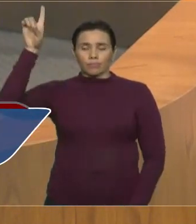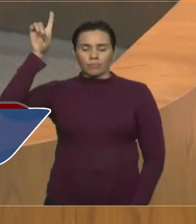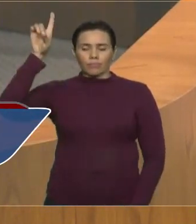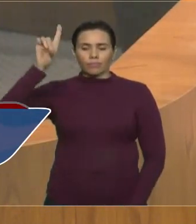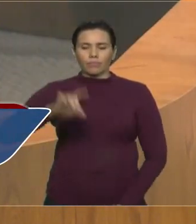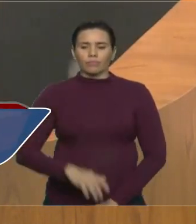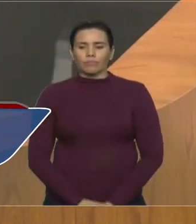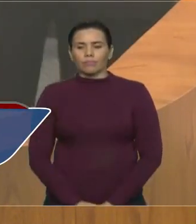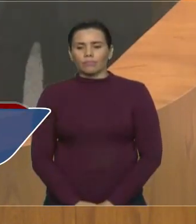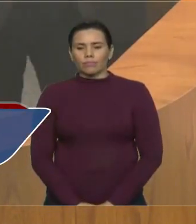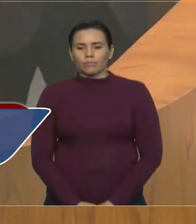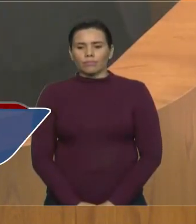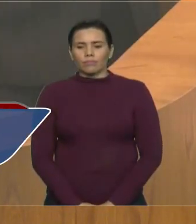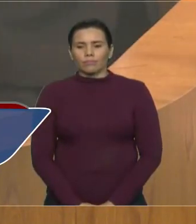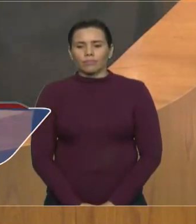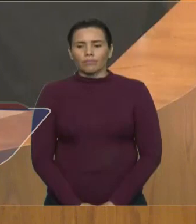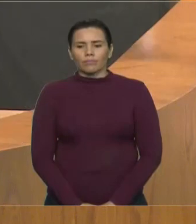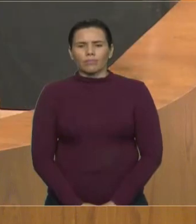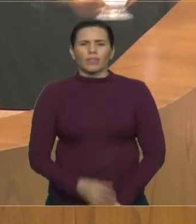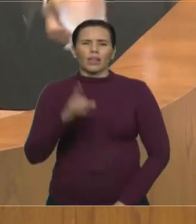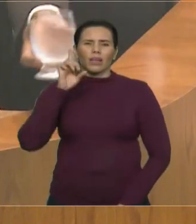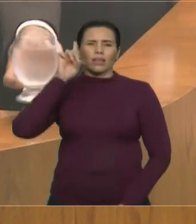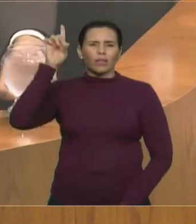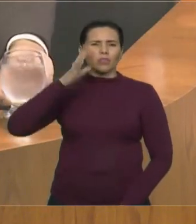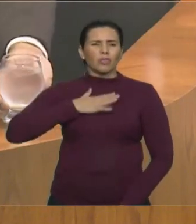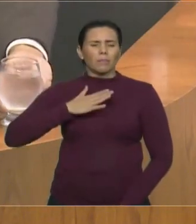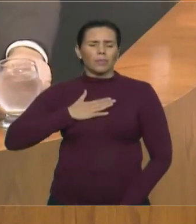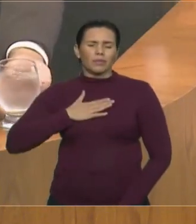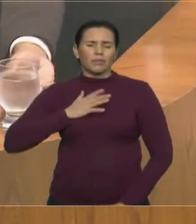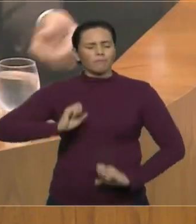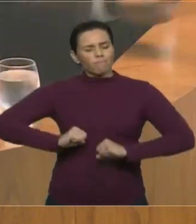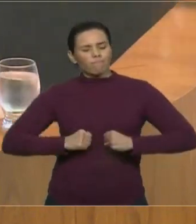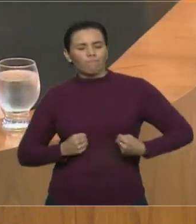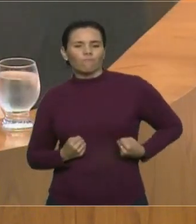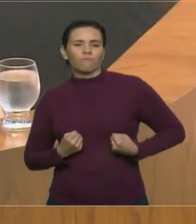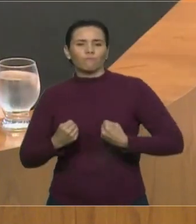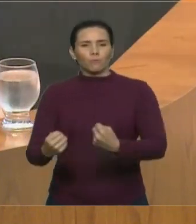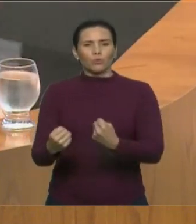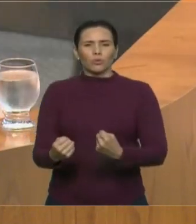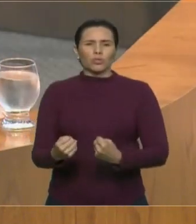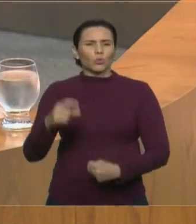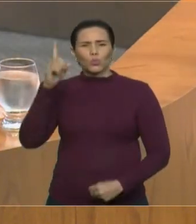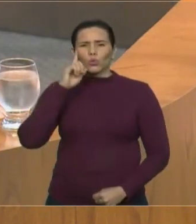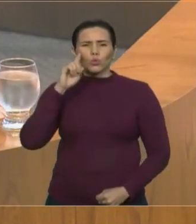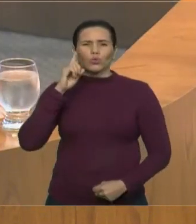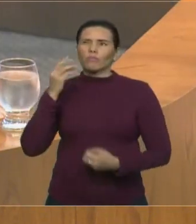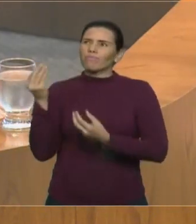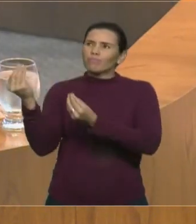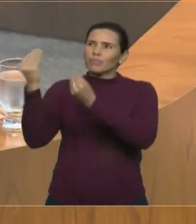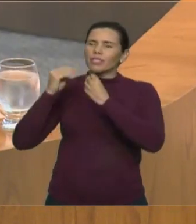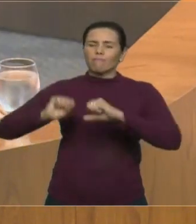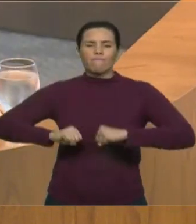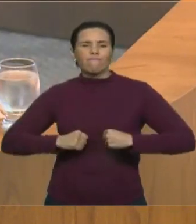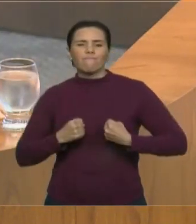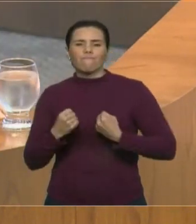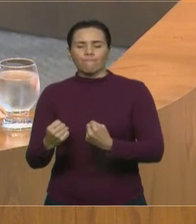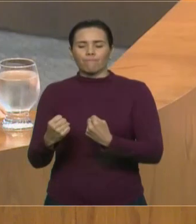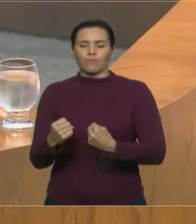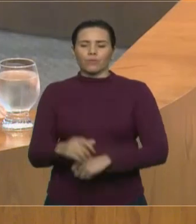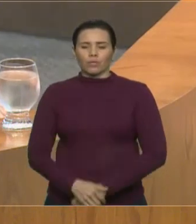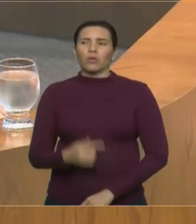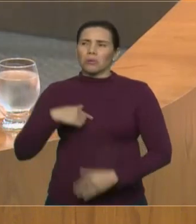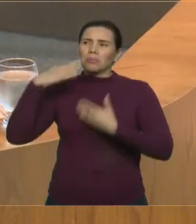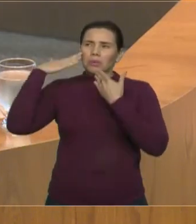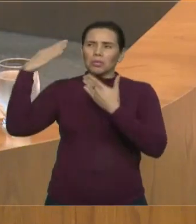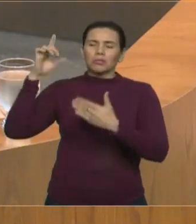pois é a minha rocha que me revigora todos os dias. Eu cumprimento a mesa diretora,